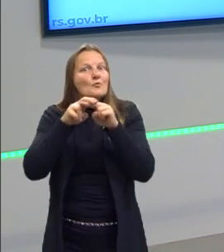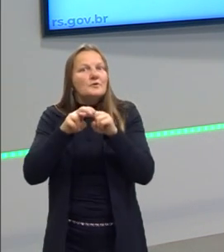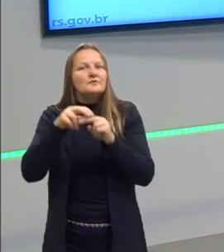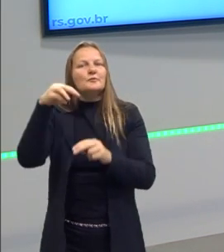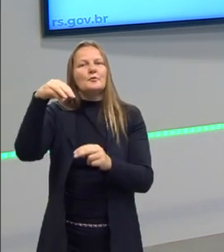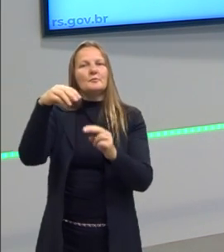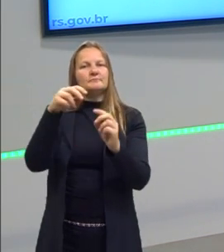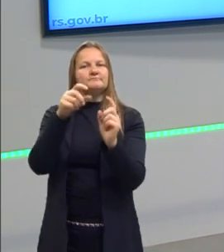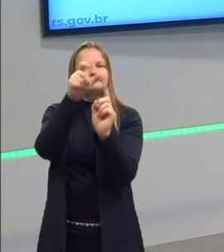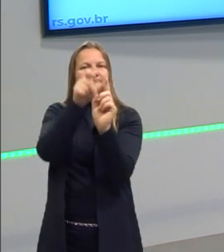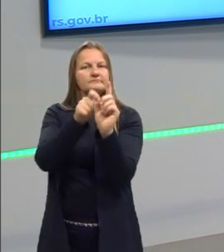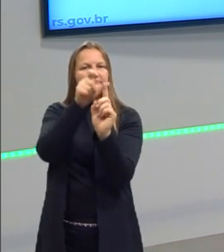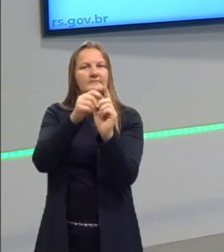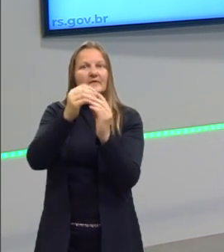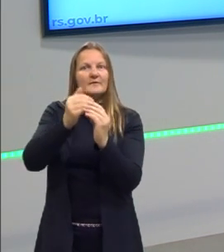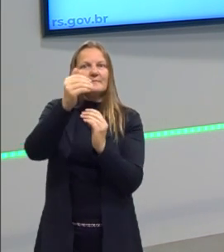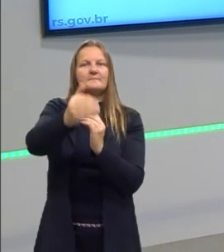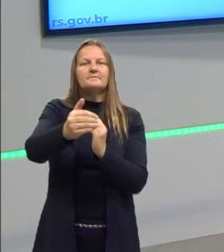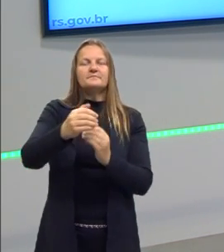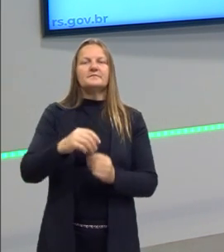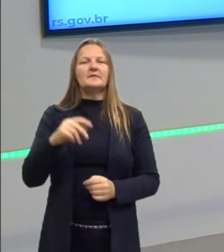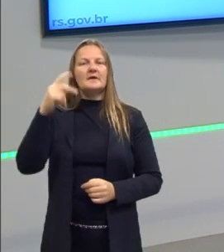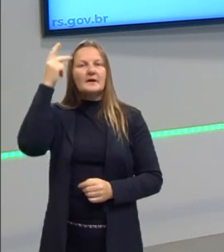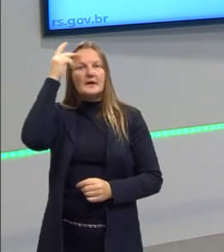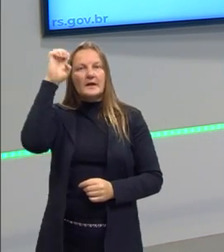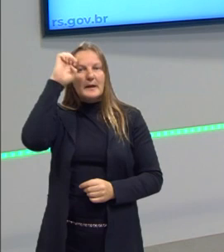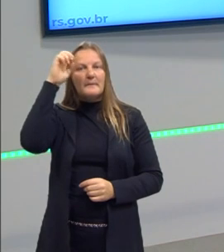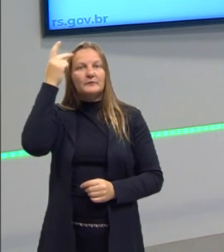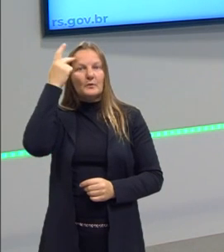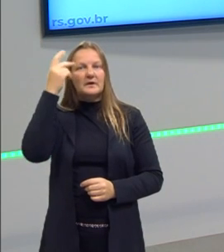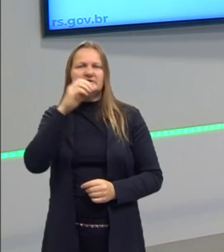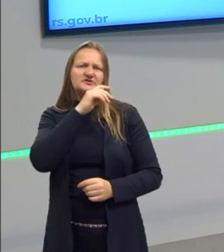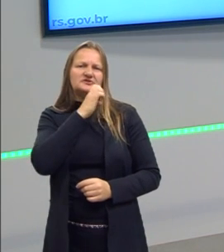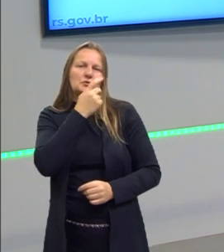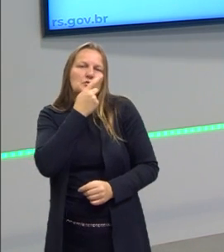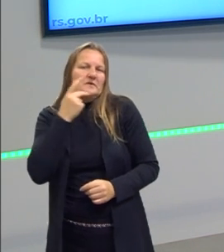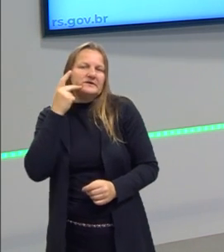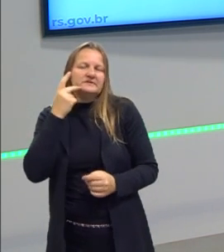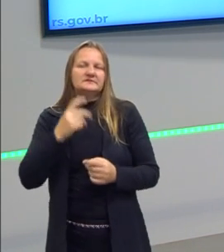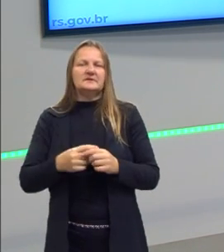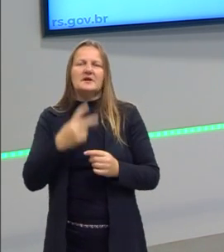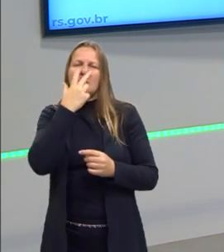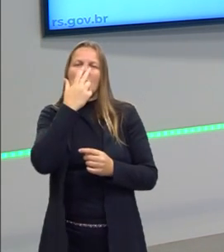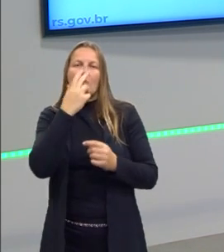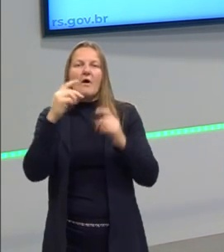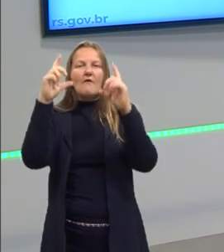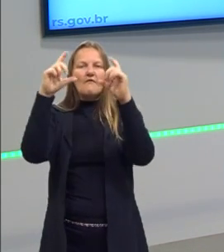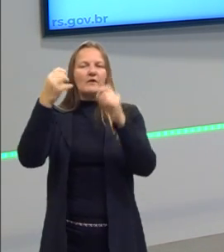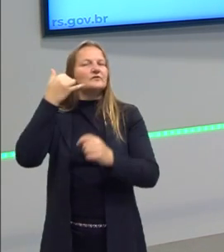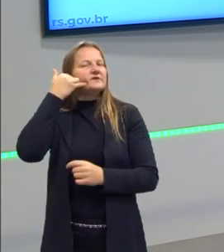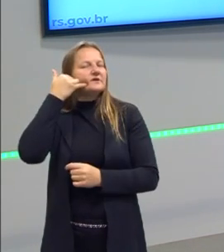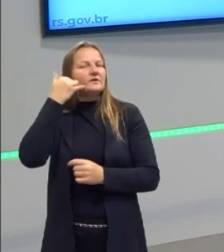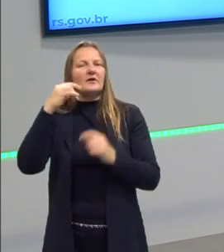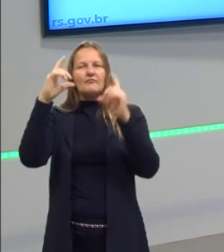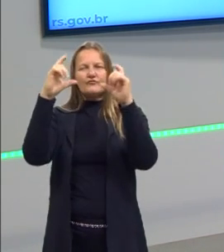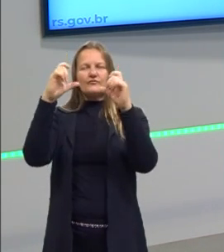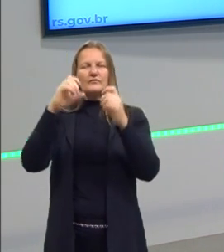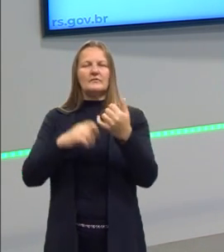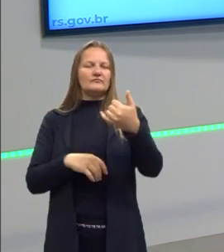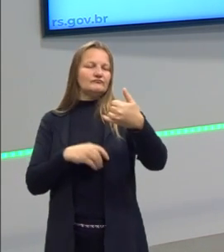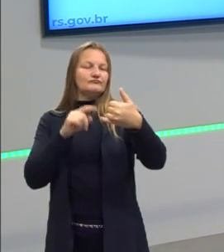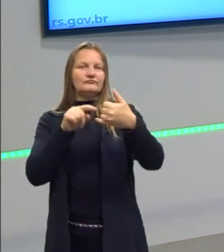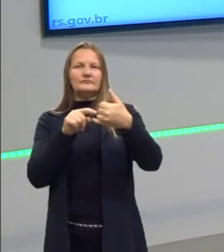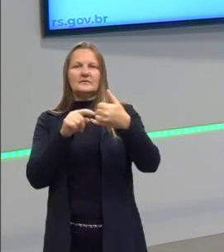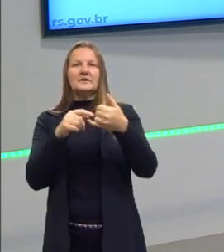Kant, só para relembrando, seria como, por exemplo, nós tirar uma foto com o celular. O celular já